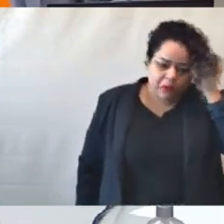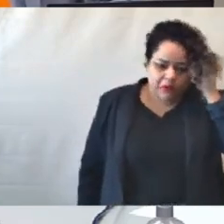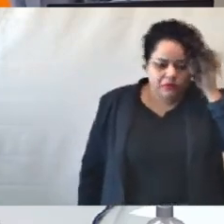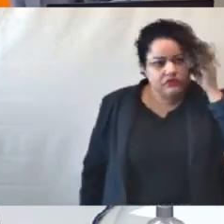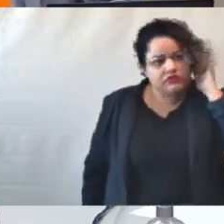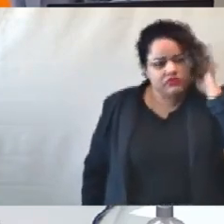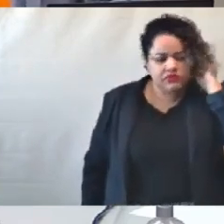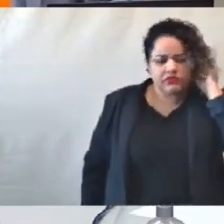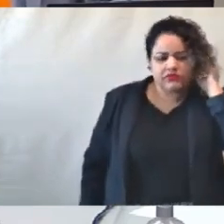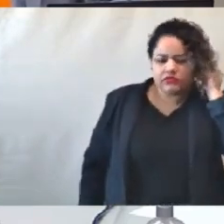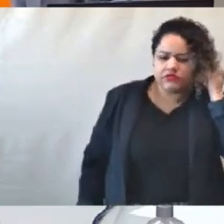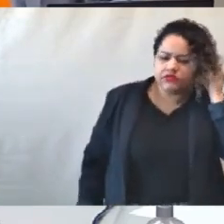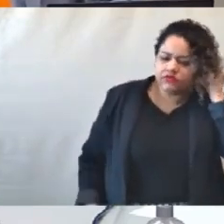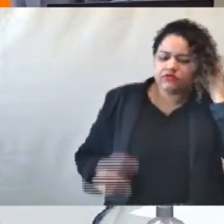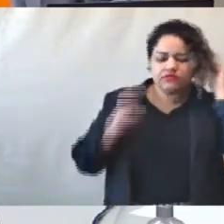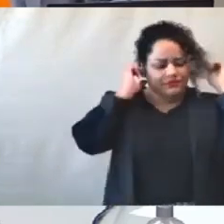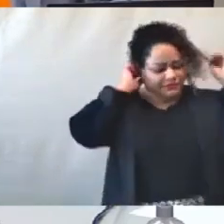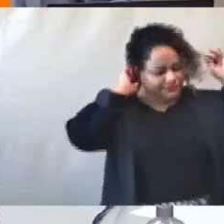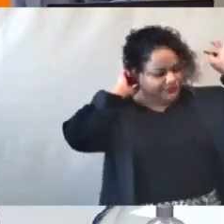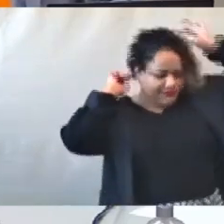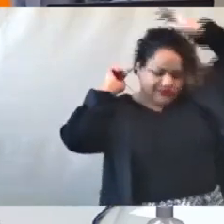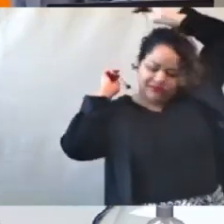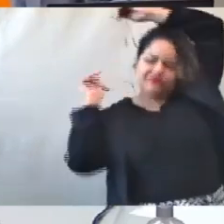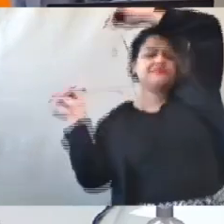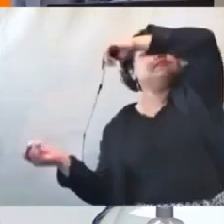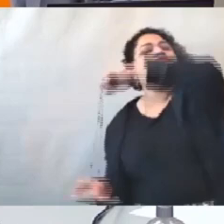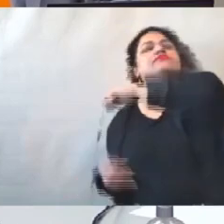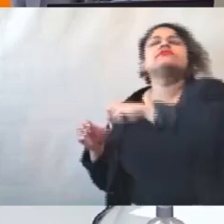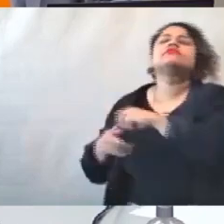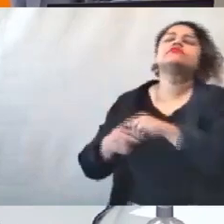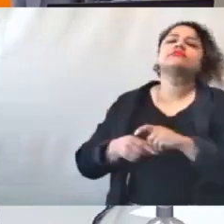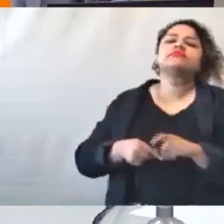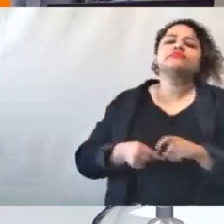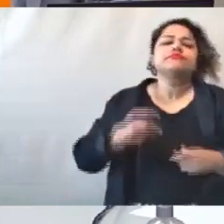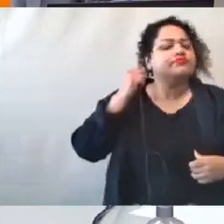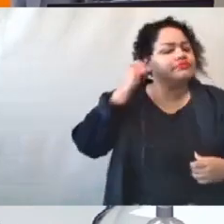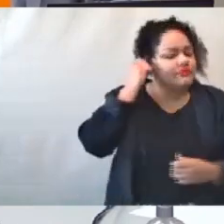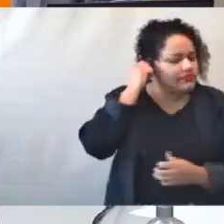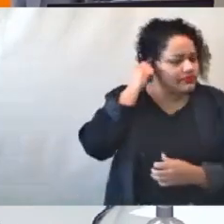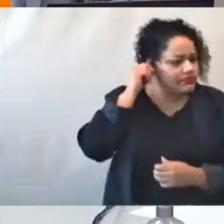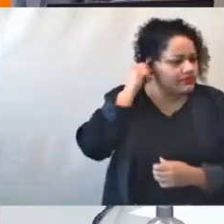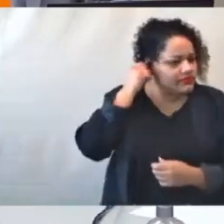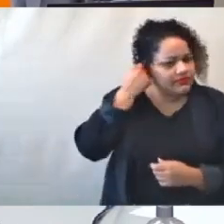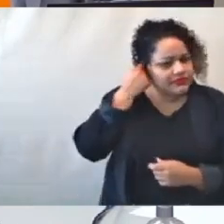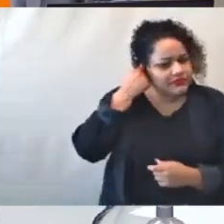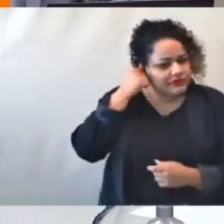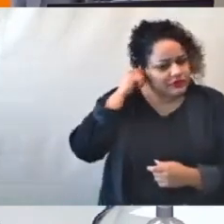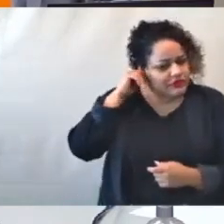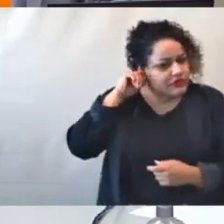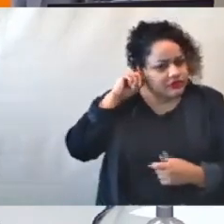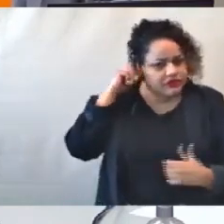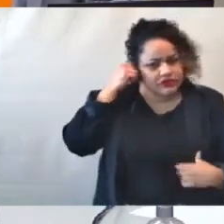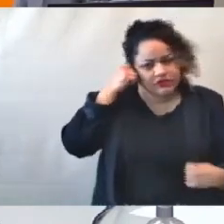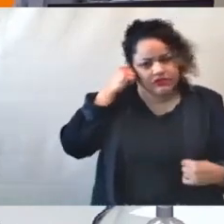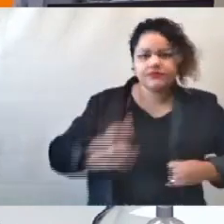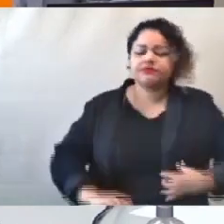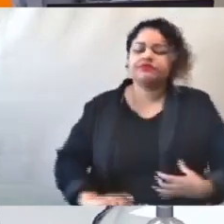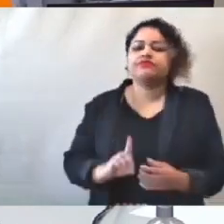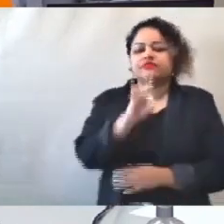estimativa de R$ 22.512.525,14.